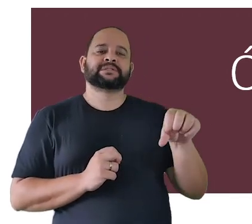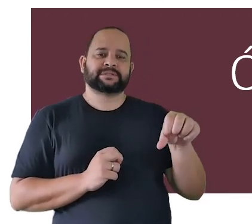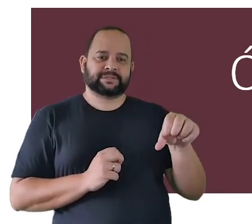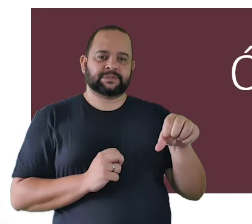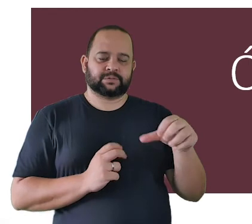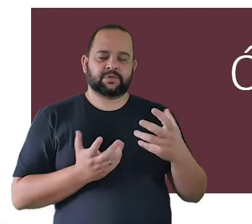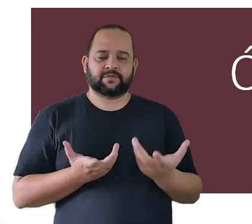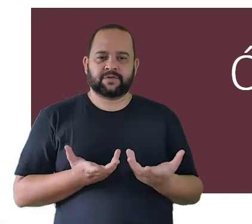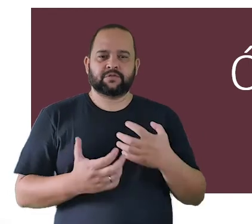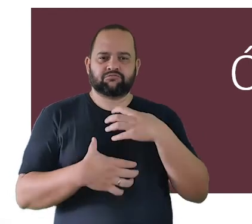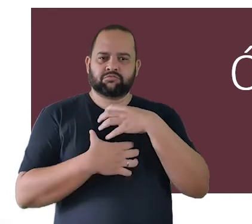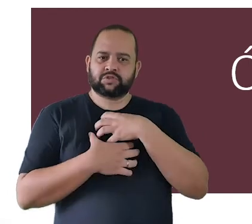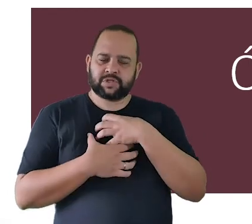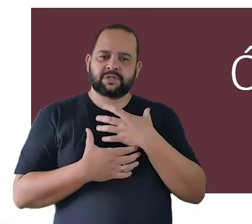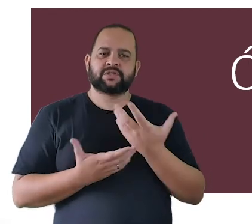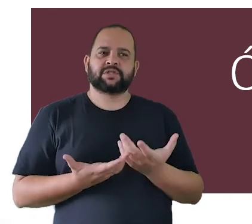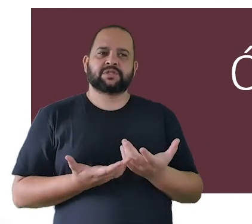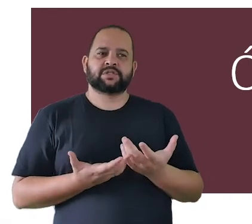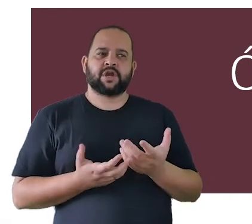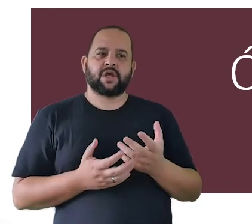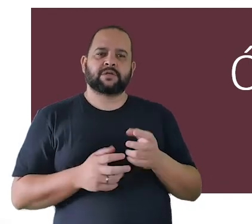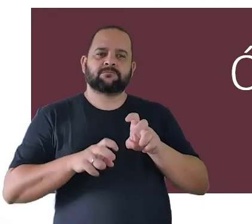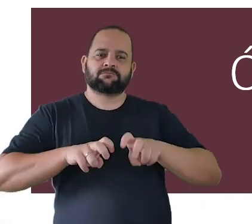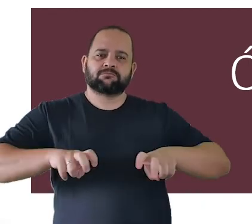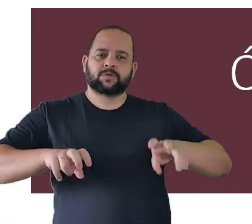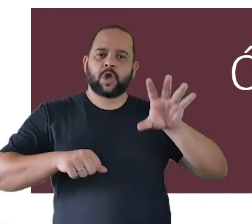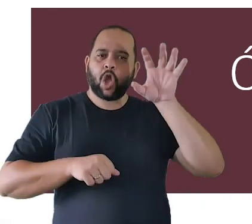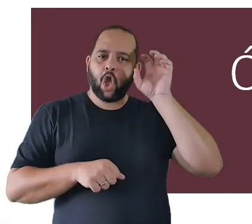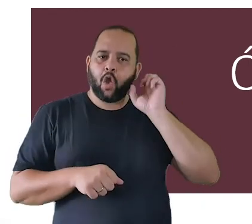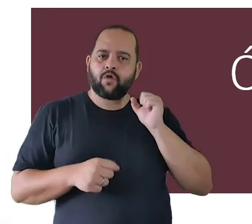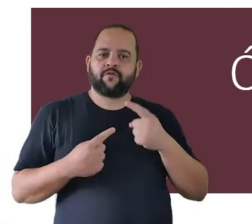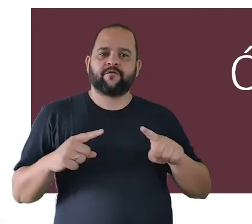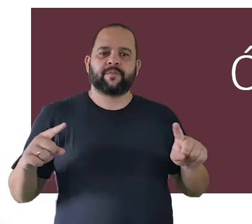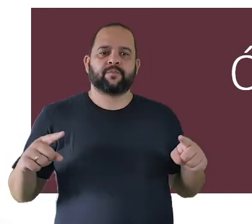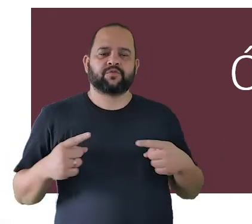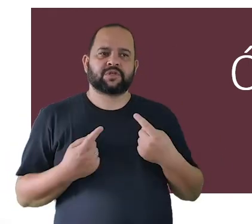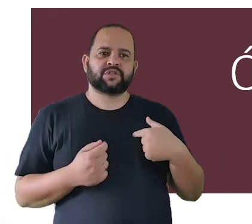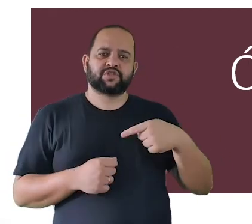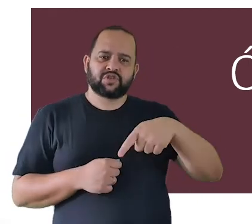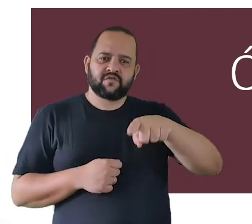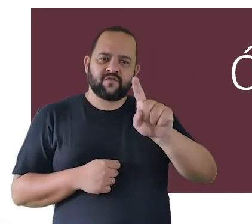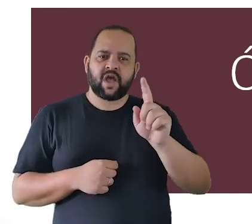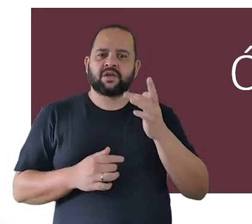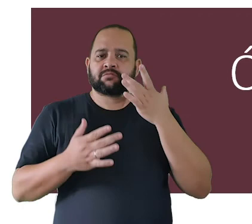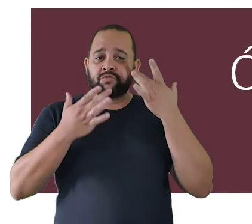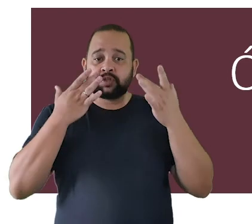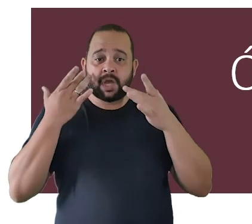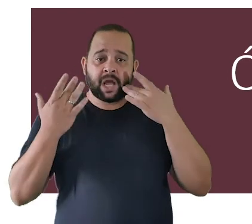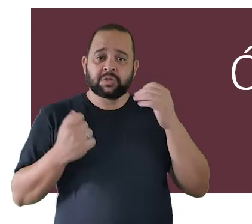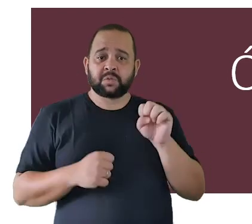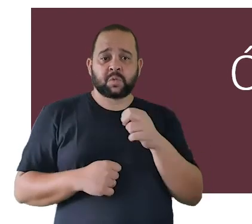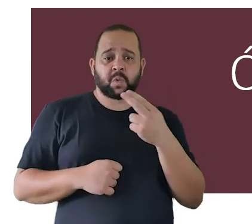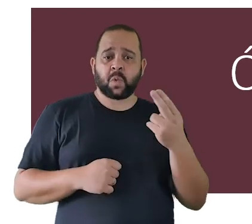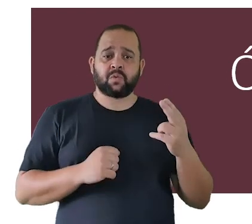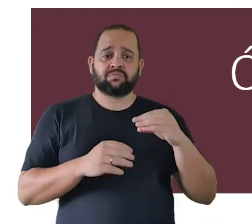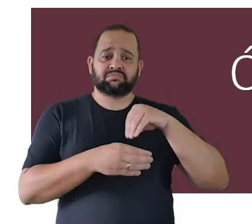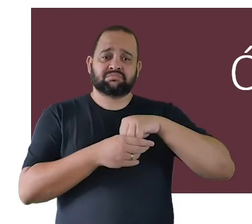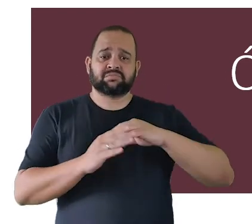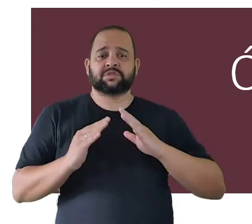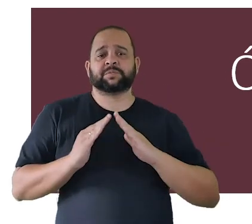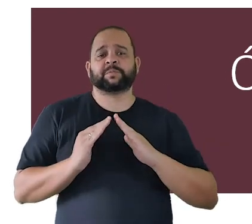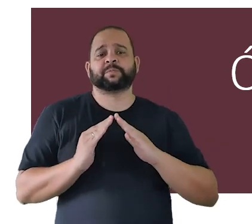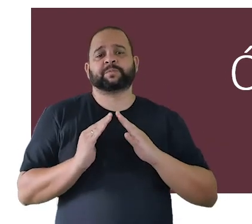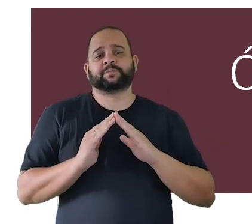a forma que a gente tinha de ouvir música era basicamente ir no teatro ou então tocar em casa